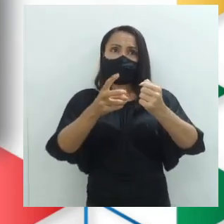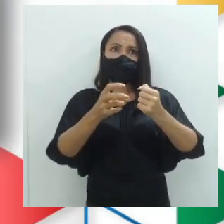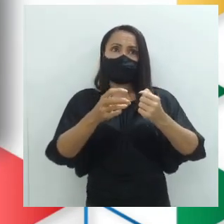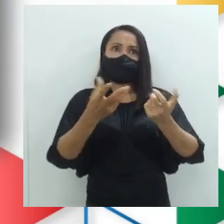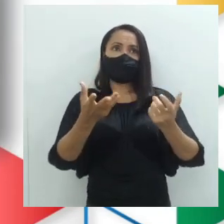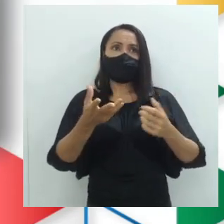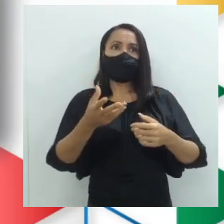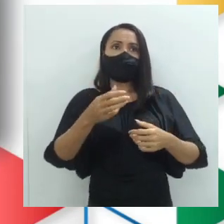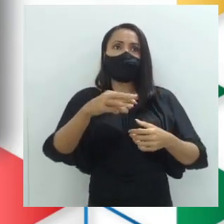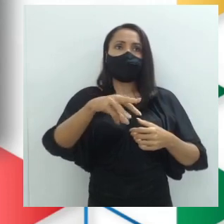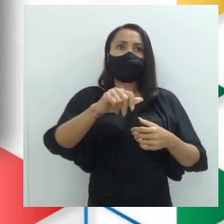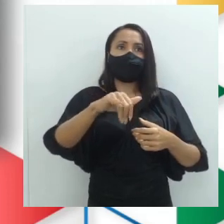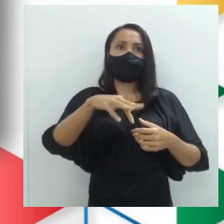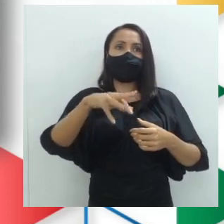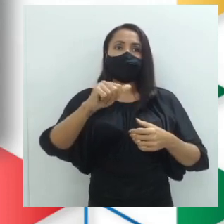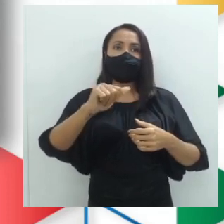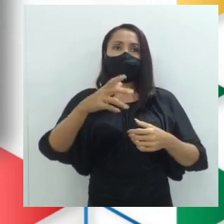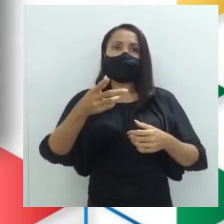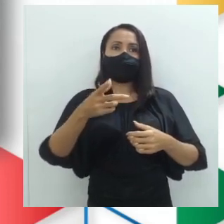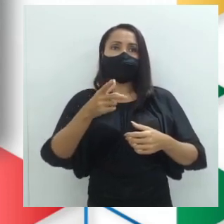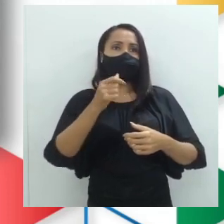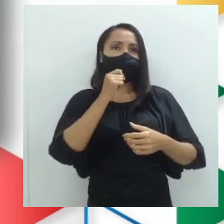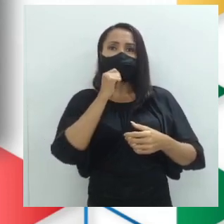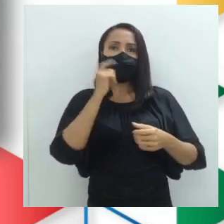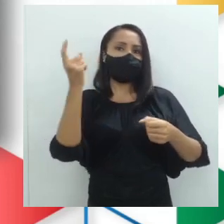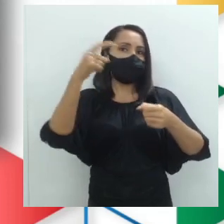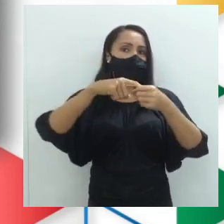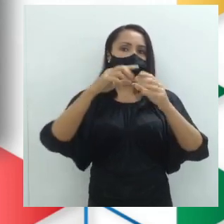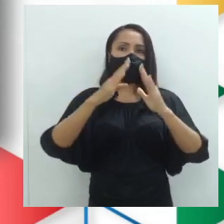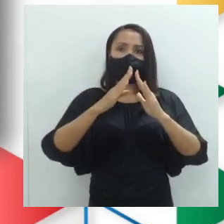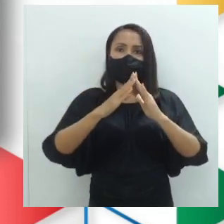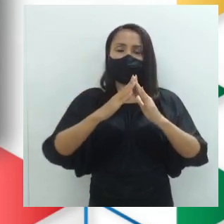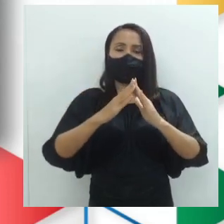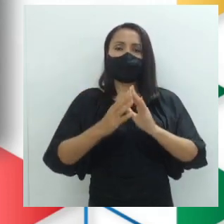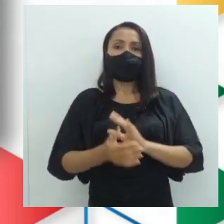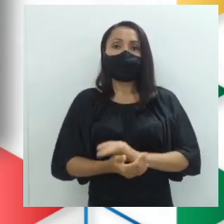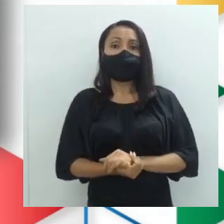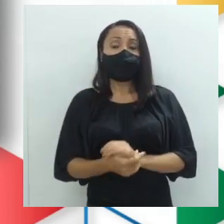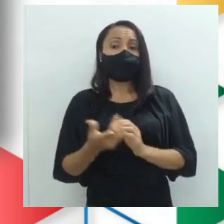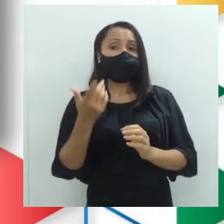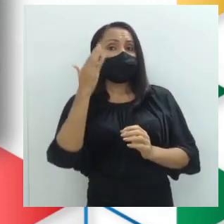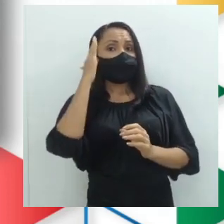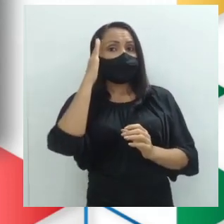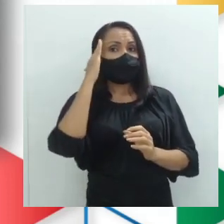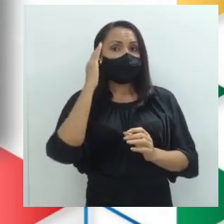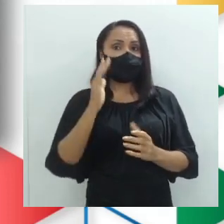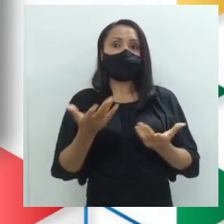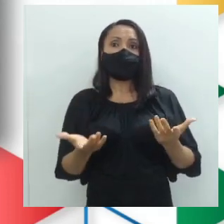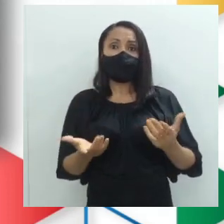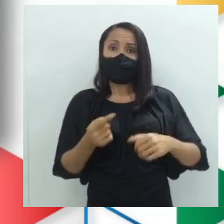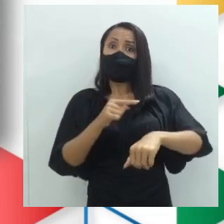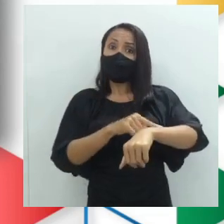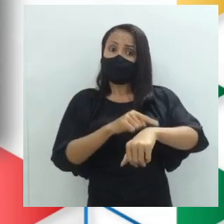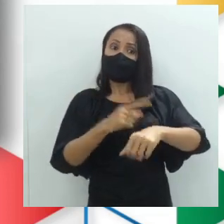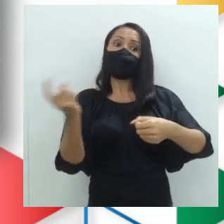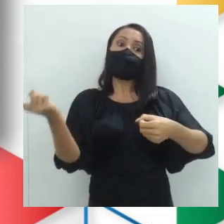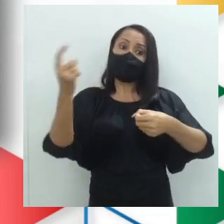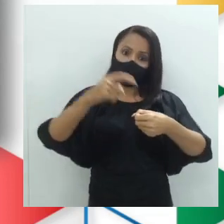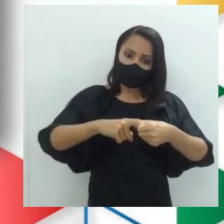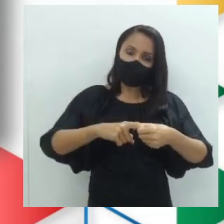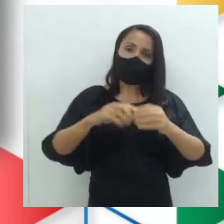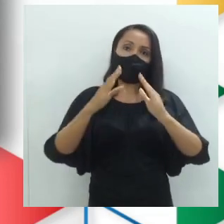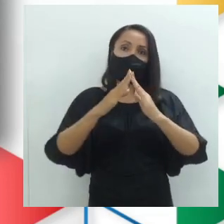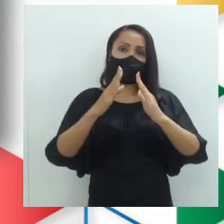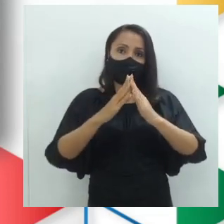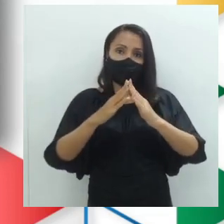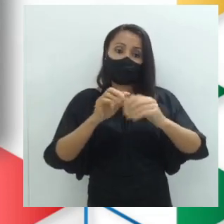ainda não retornou à casa? Se ela ainda não retornou, eu posso pressupor que ela já deveria ter voltado, porque